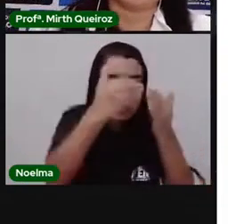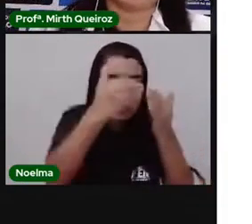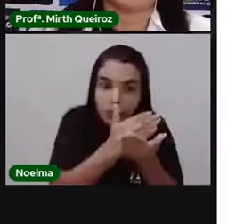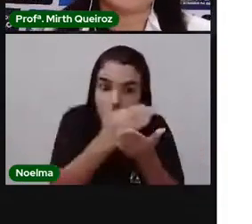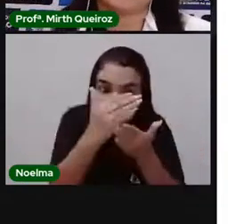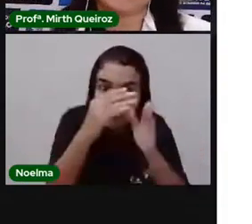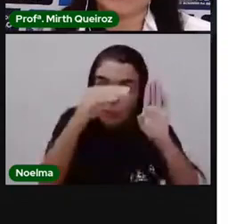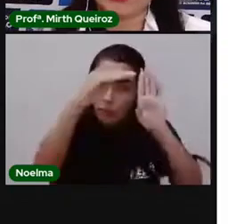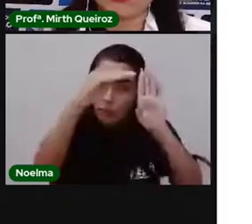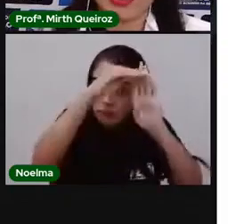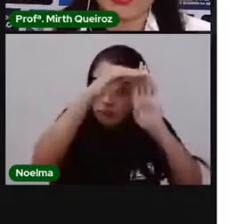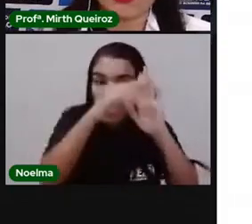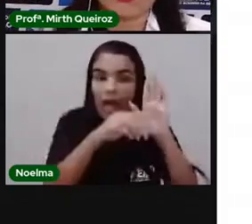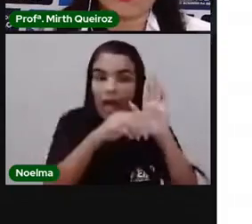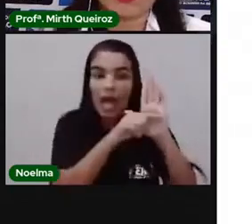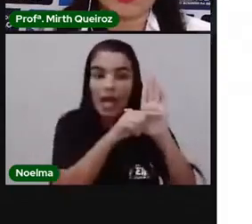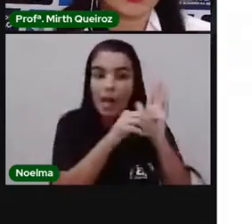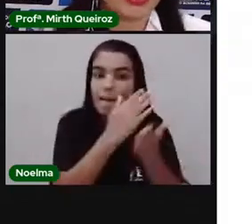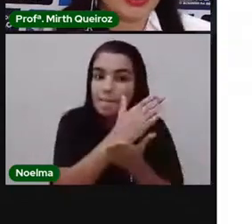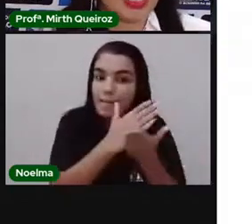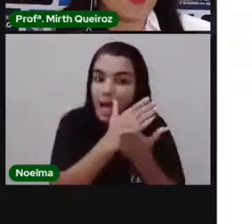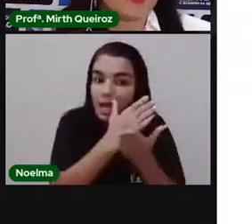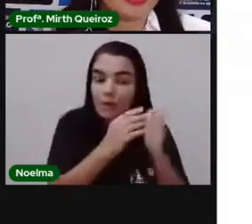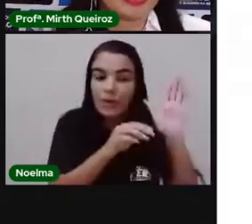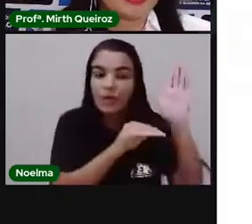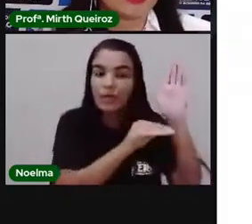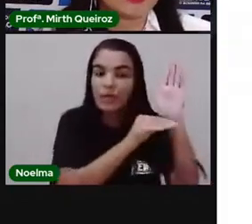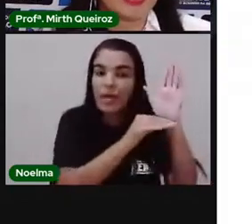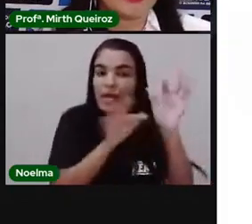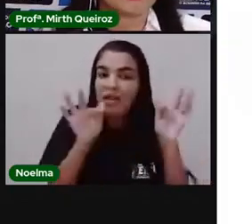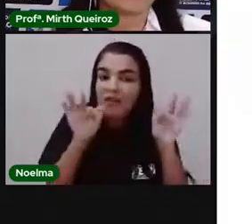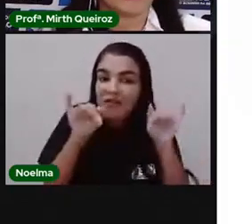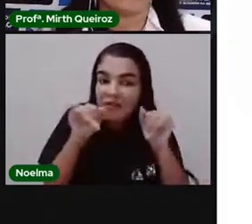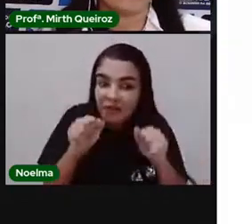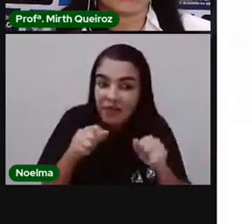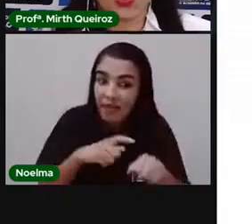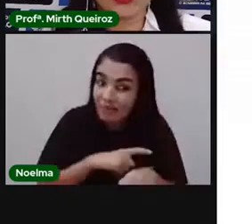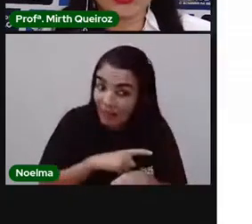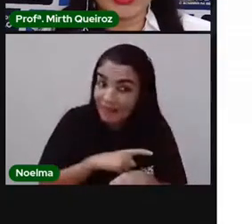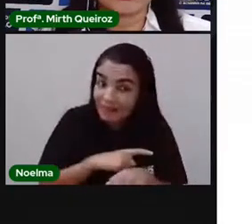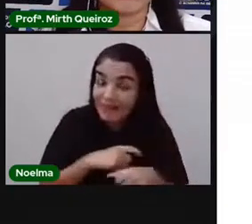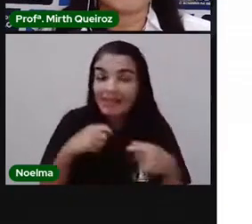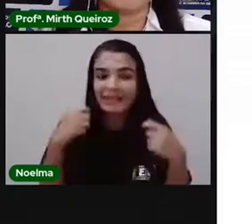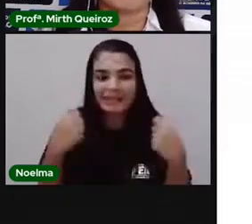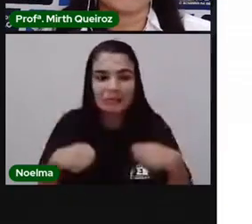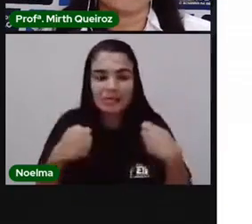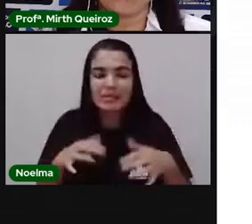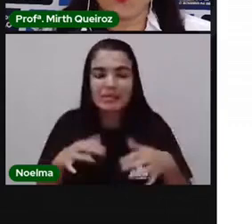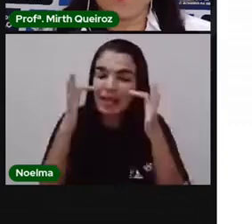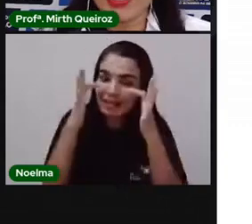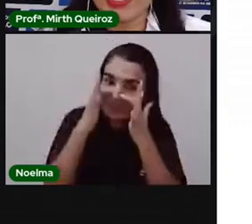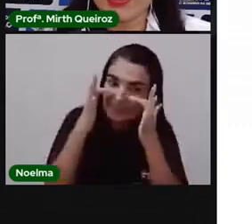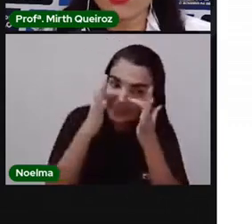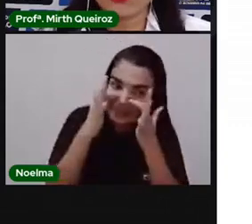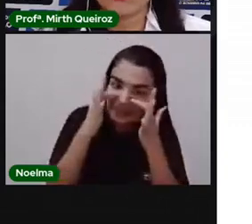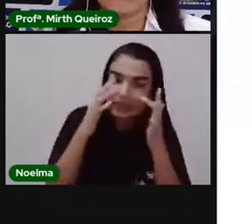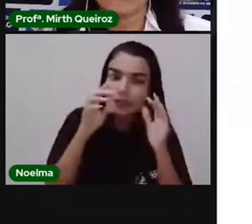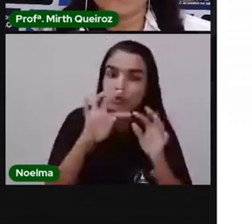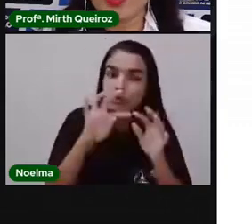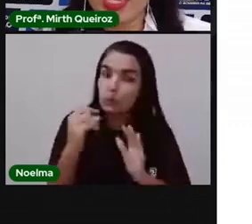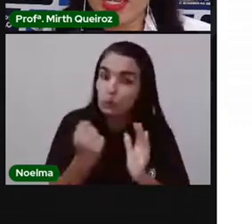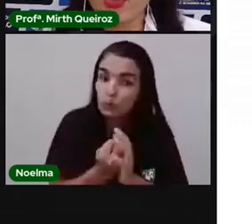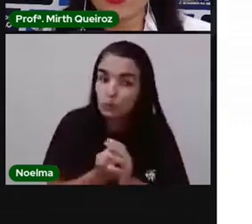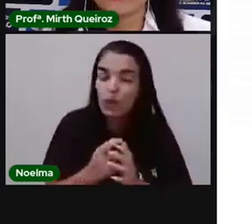lá na introdução, no começo do texto? Então, fiquem atentos a isso. Todo texto, ele tem que ter um começo,